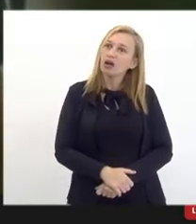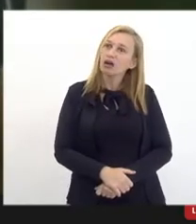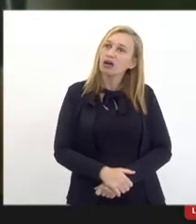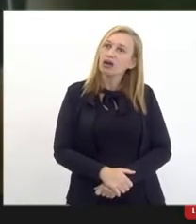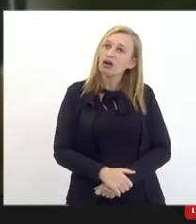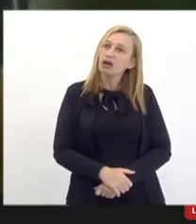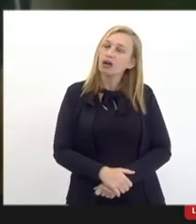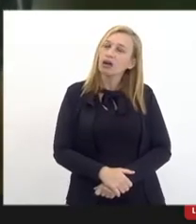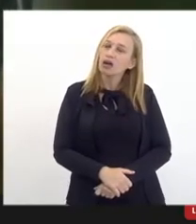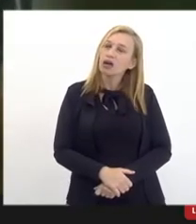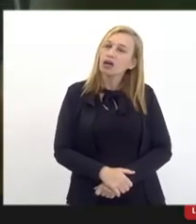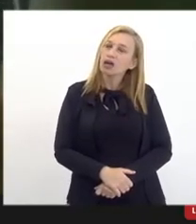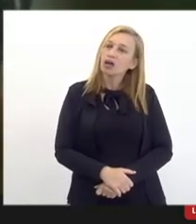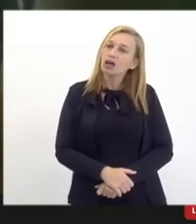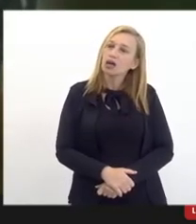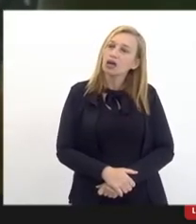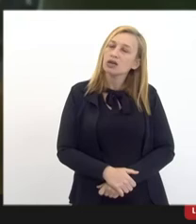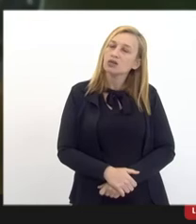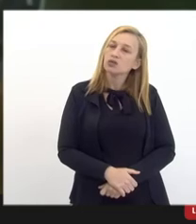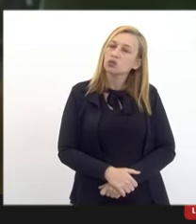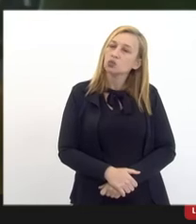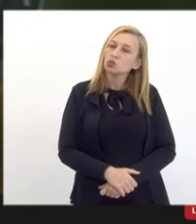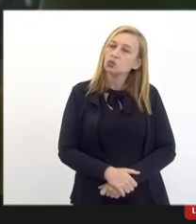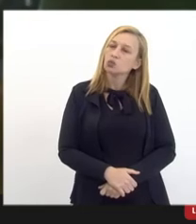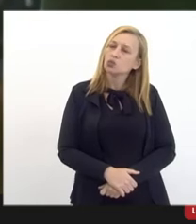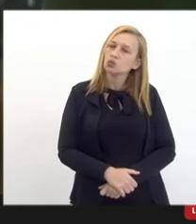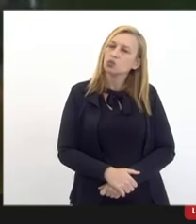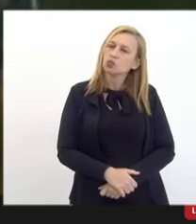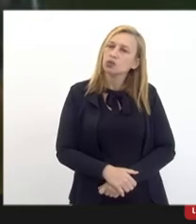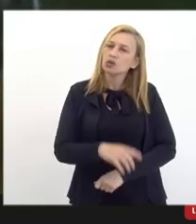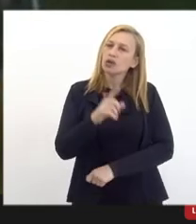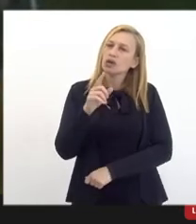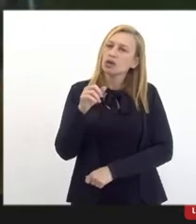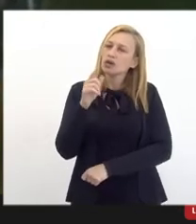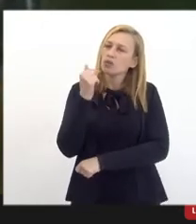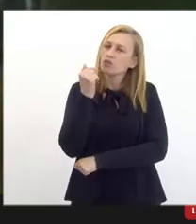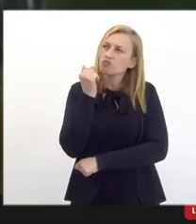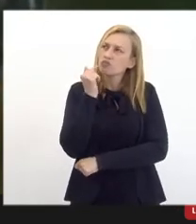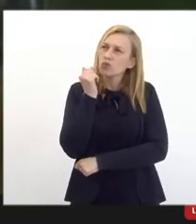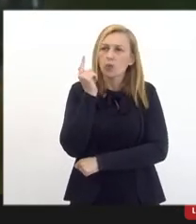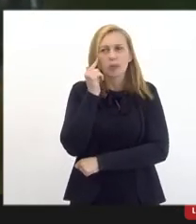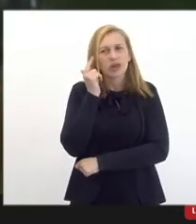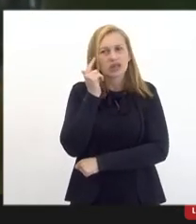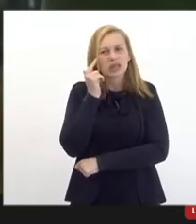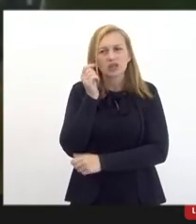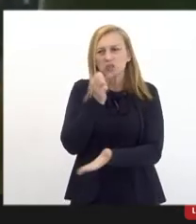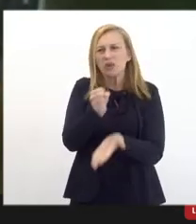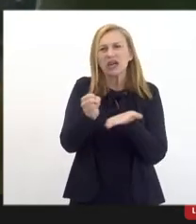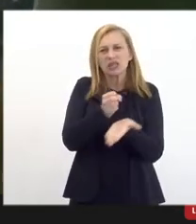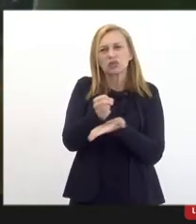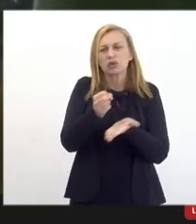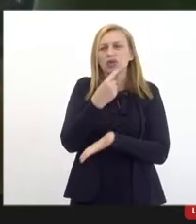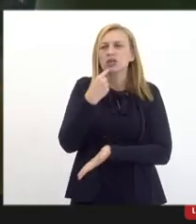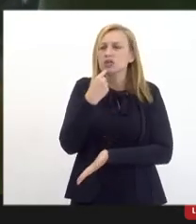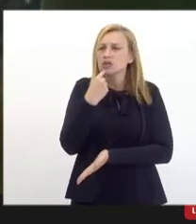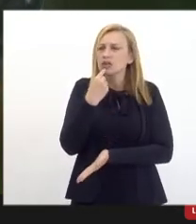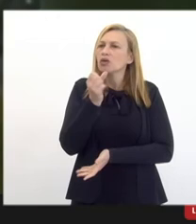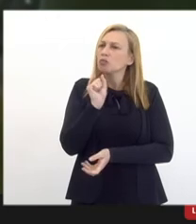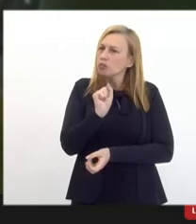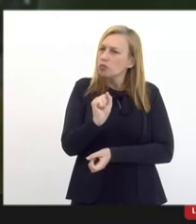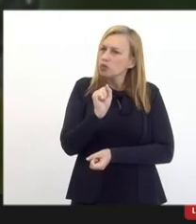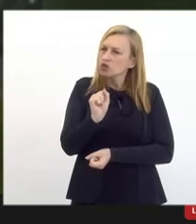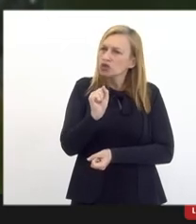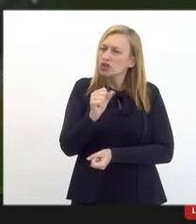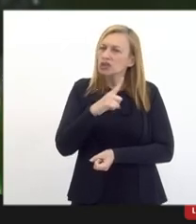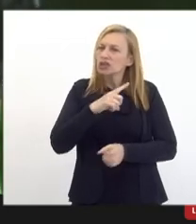vamos dizer assim só brainstorming bem básico se a gente não podia